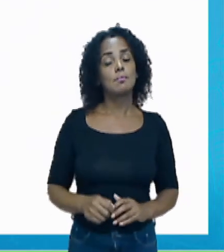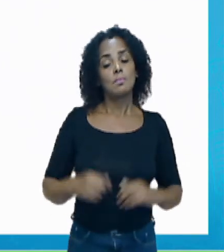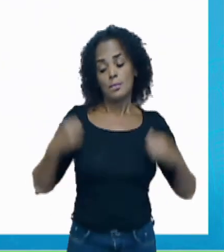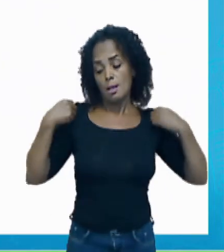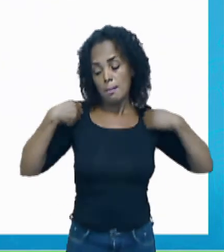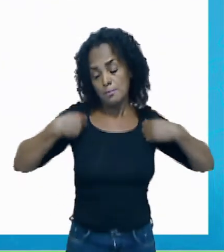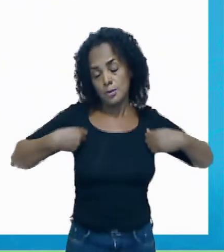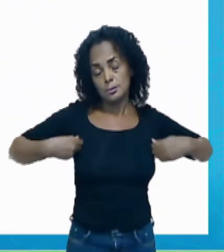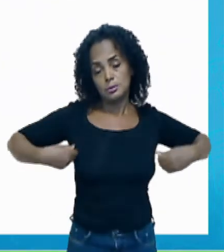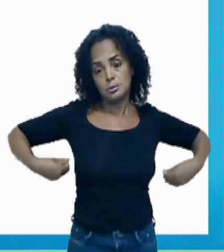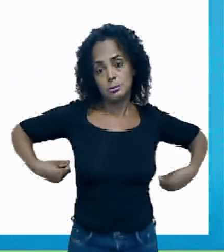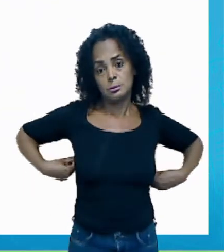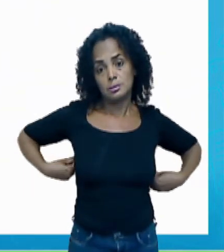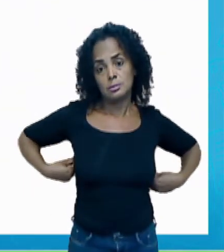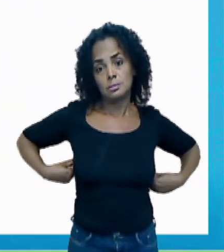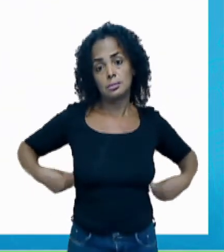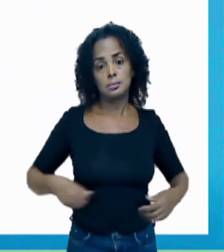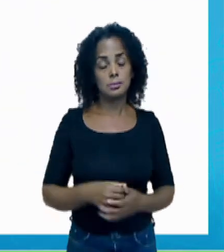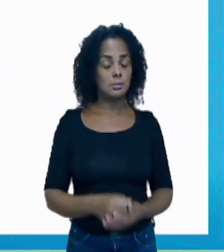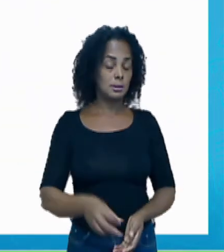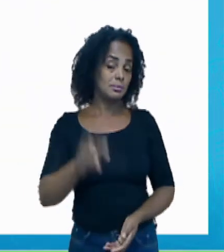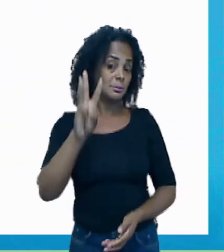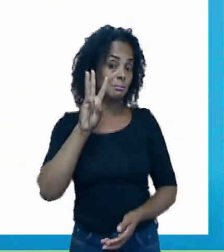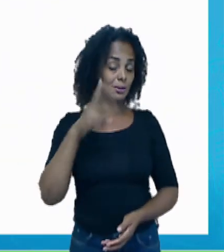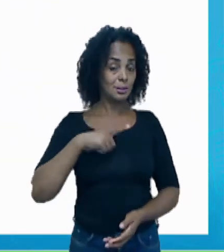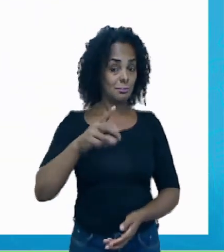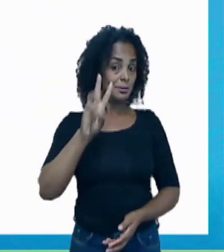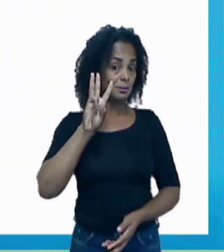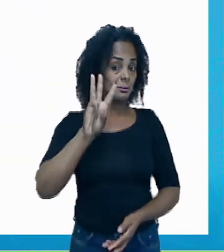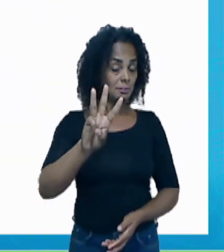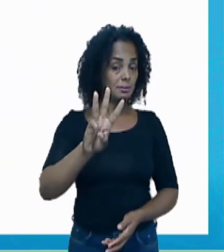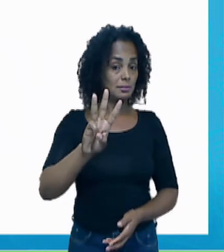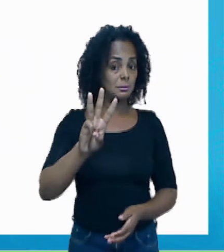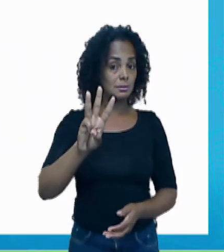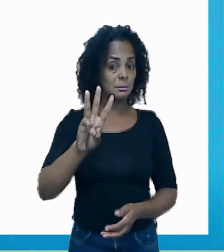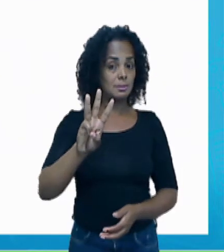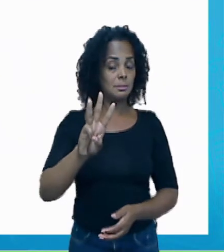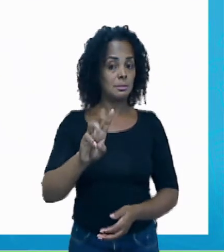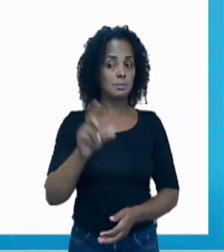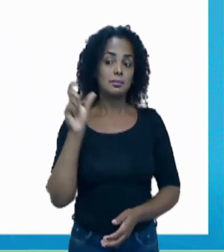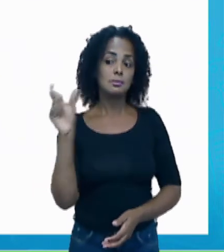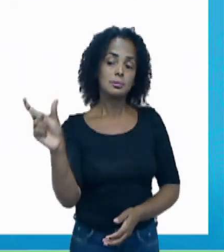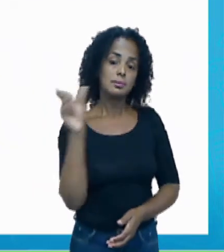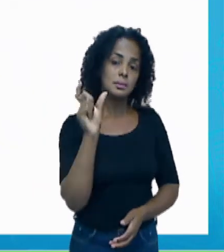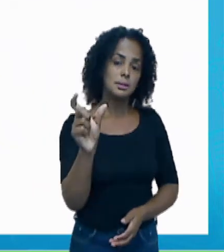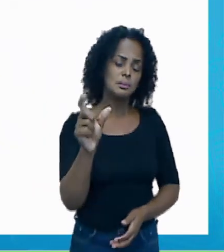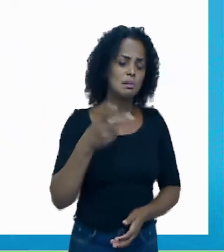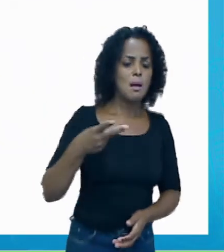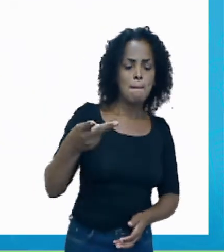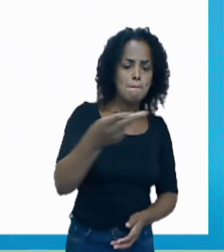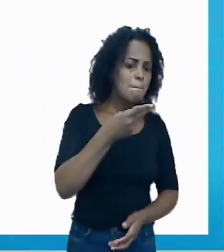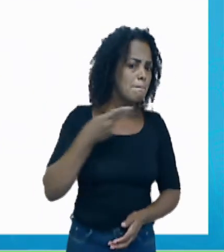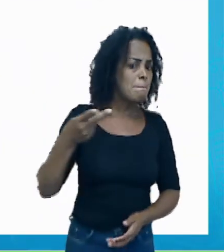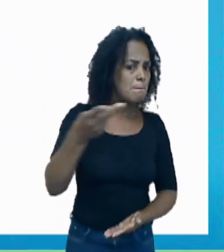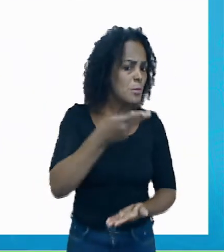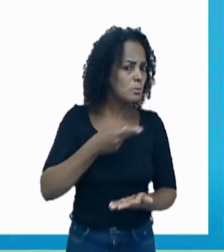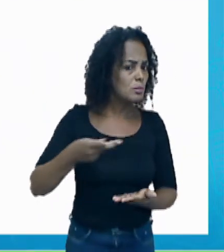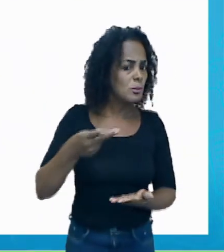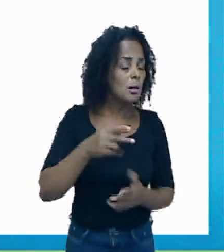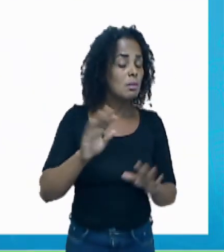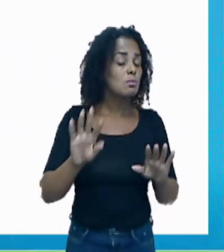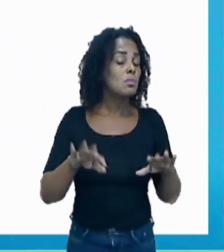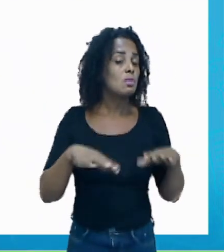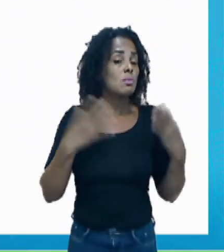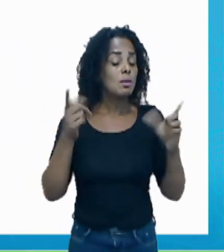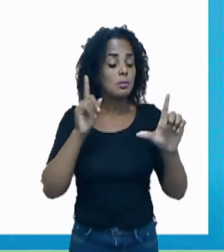Mochila. Nós temos três sílabas. Você vai procurar qual dessas letras.